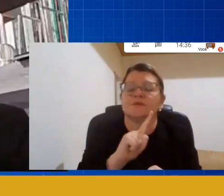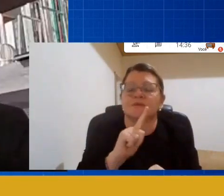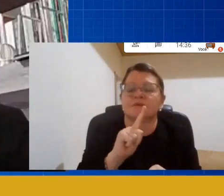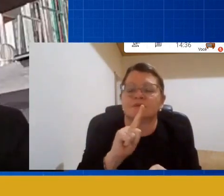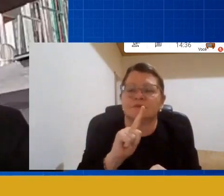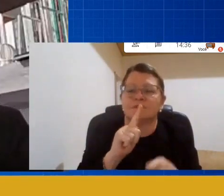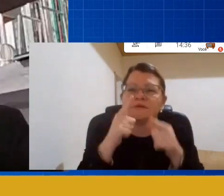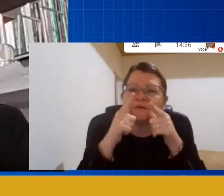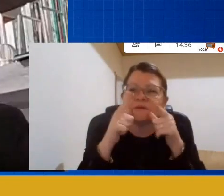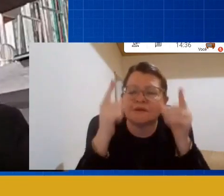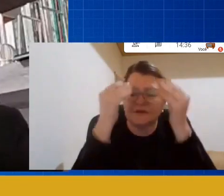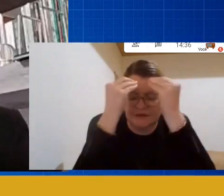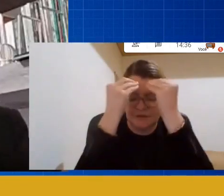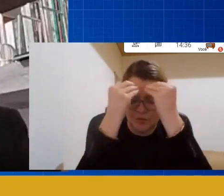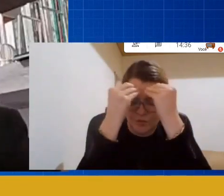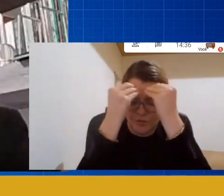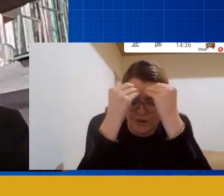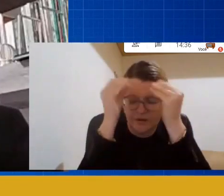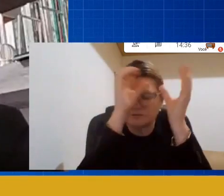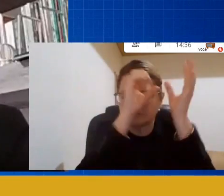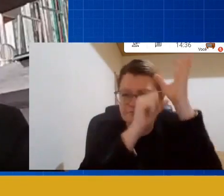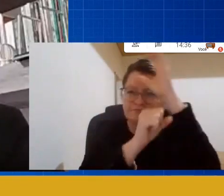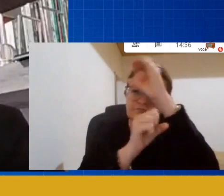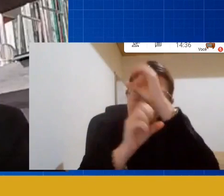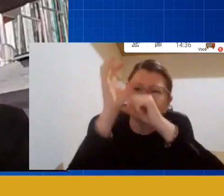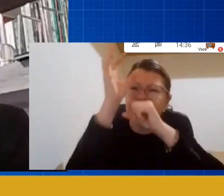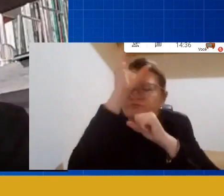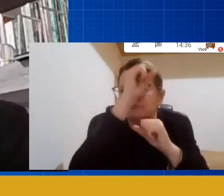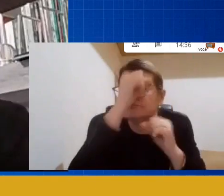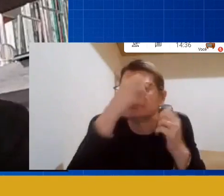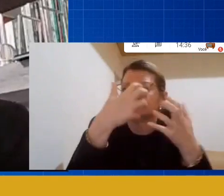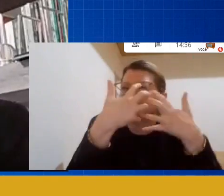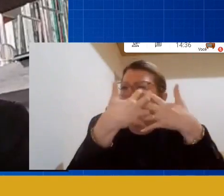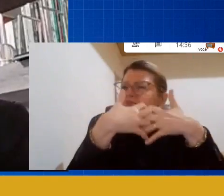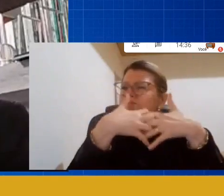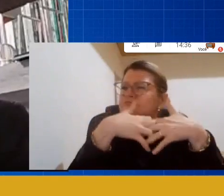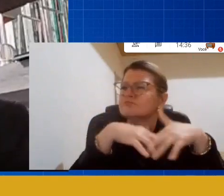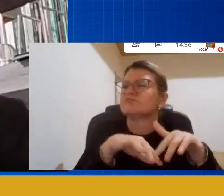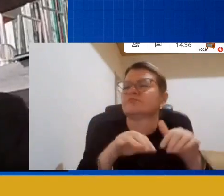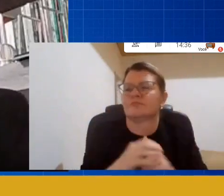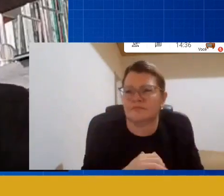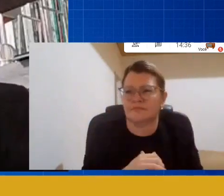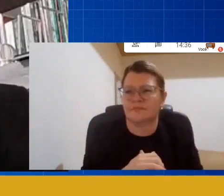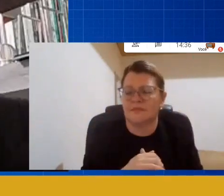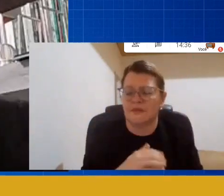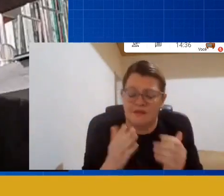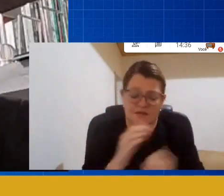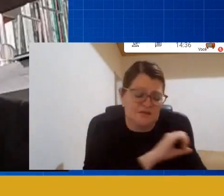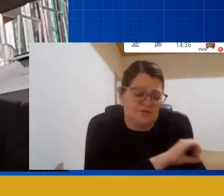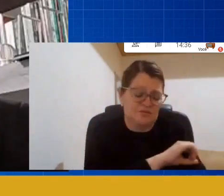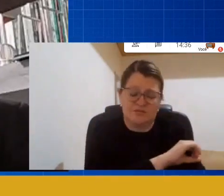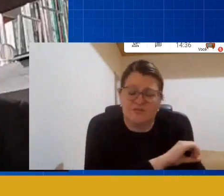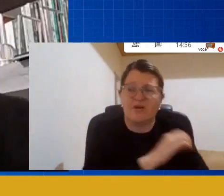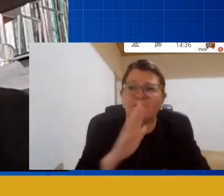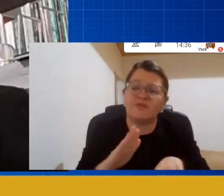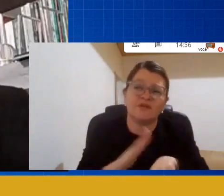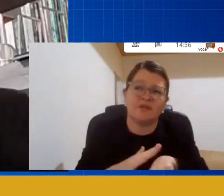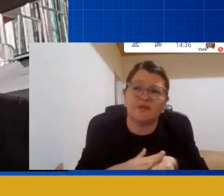que seja mais científica mais lógica ela vai ter tempo para isso porque a estrutura